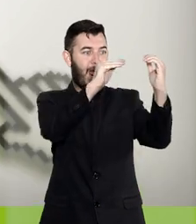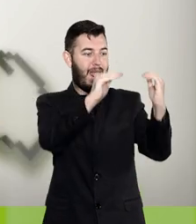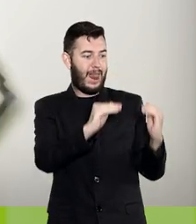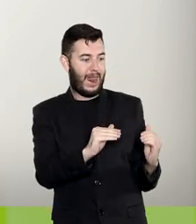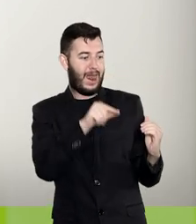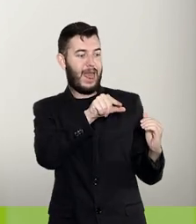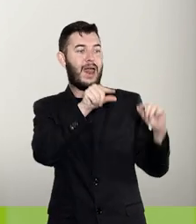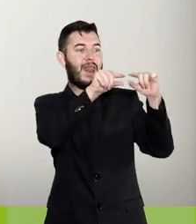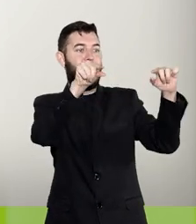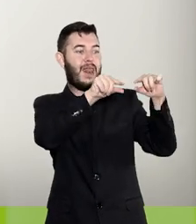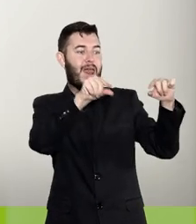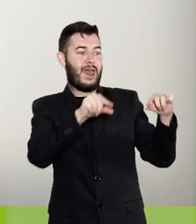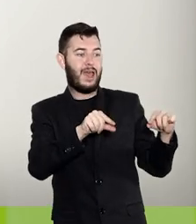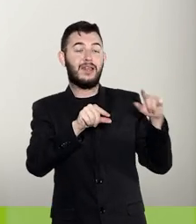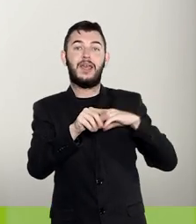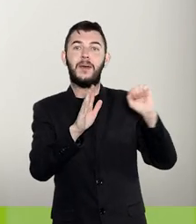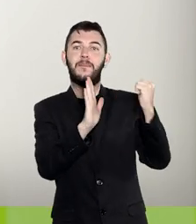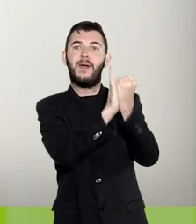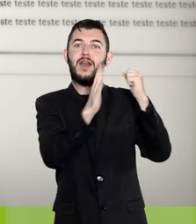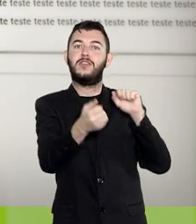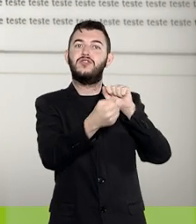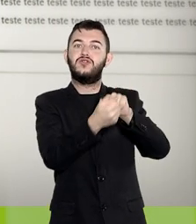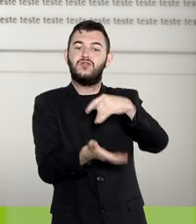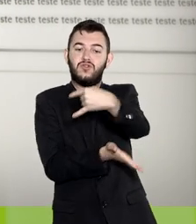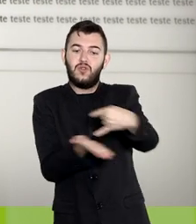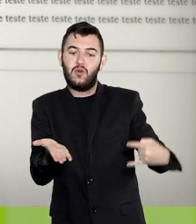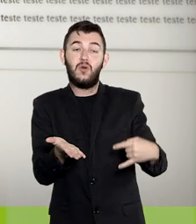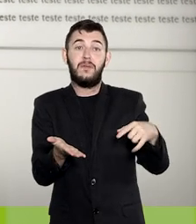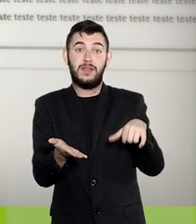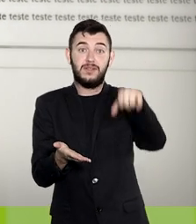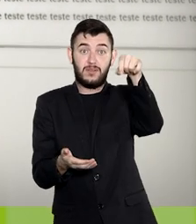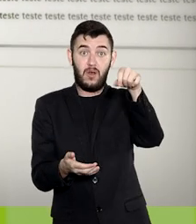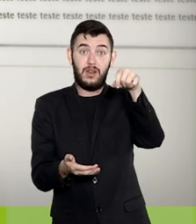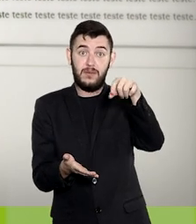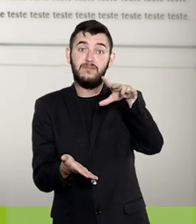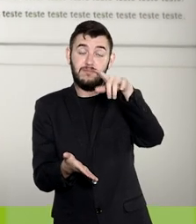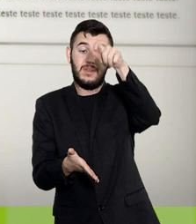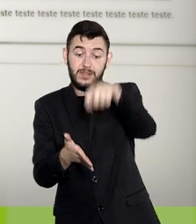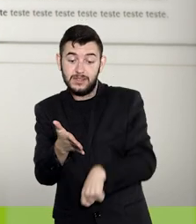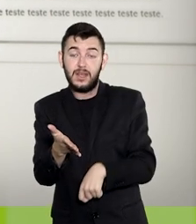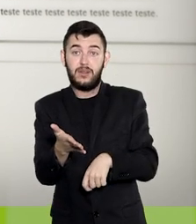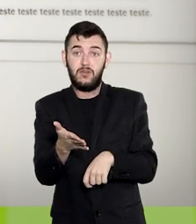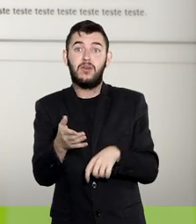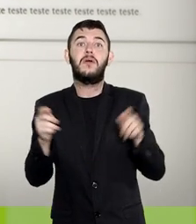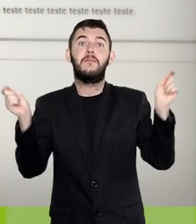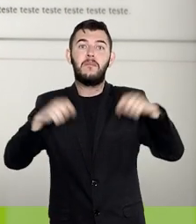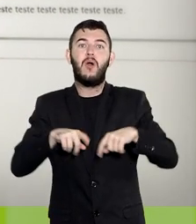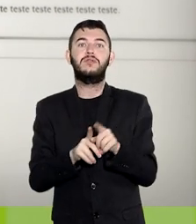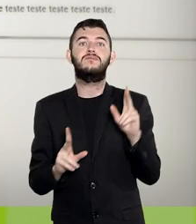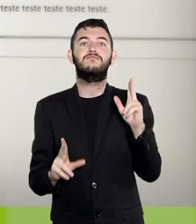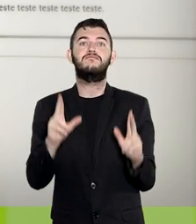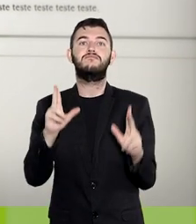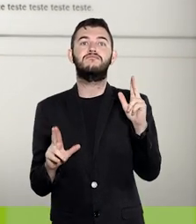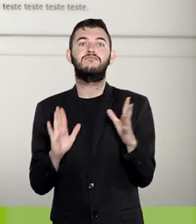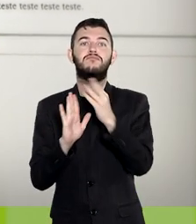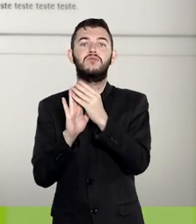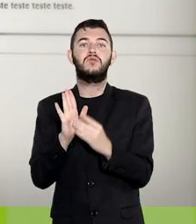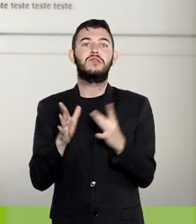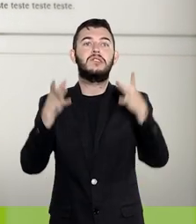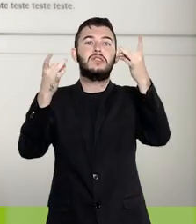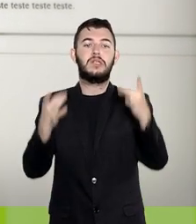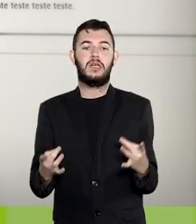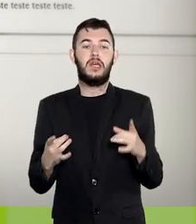ao lado do número do documento. Ao selecionar o documento com credencial de assinatura, você pode editar o